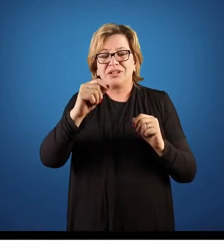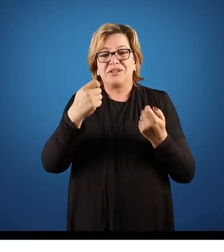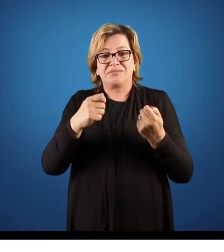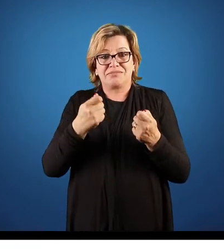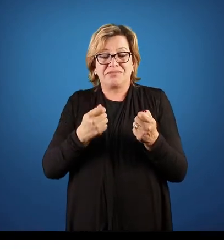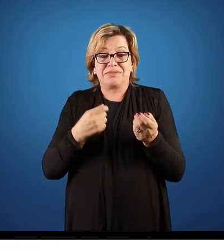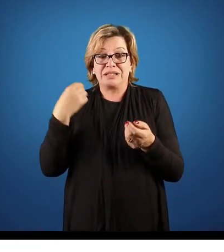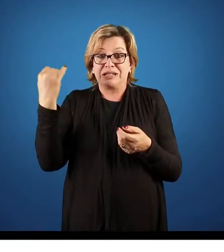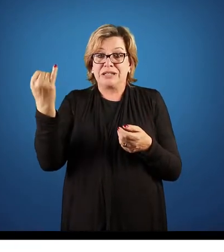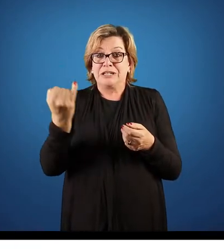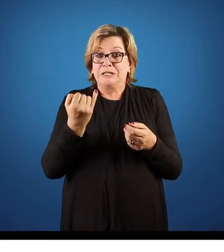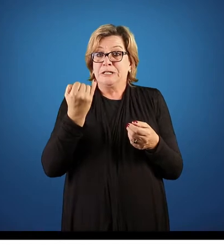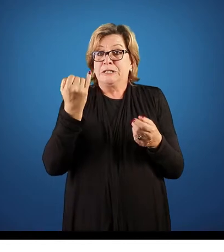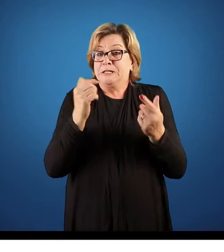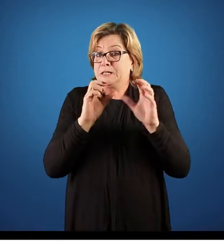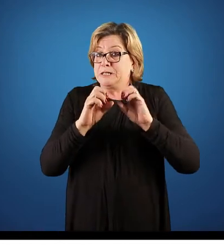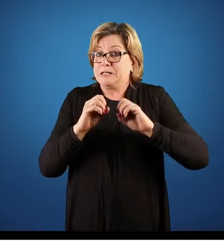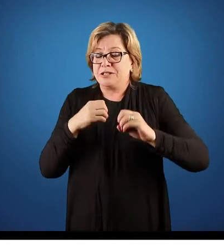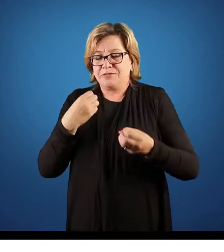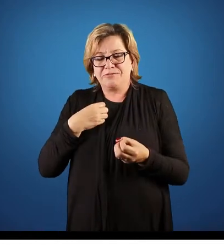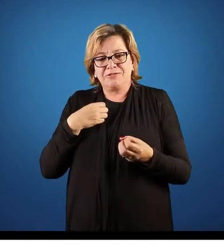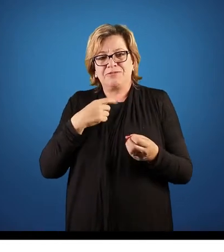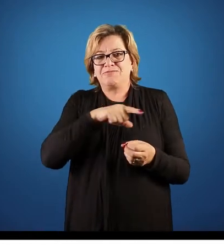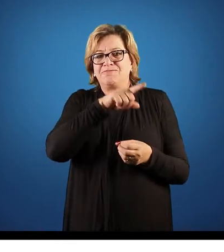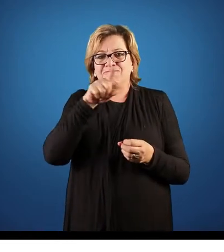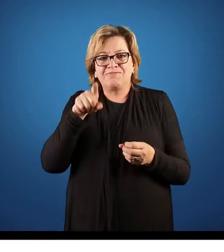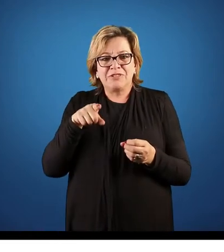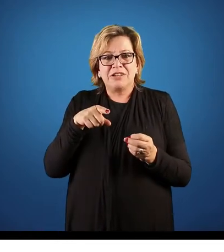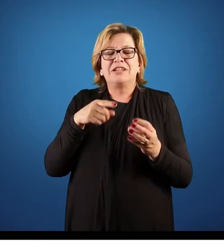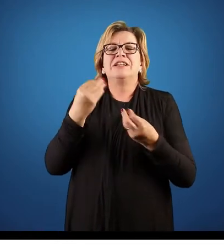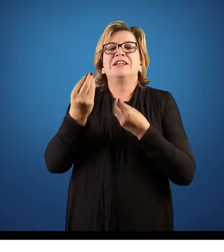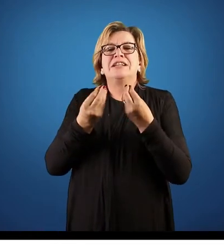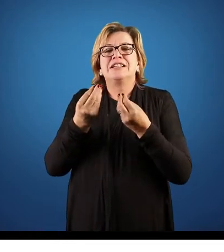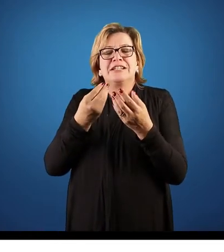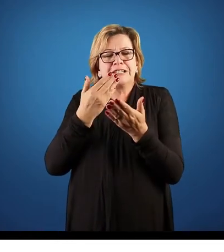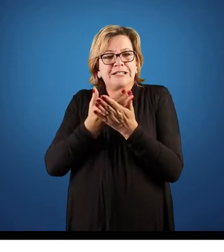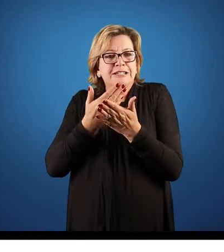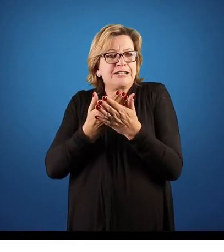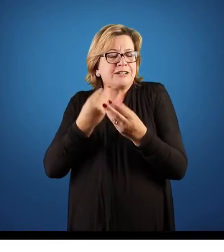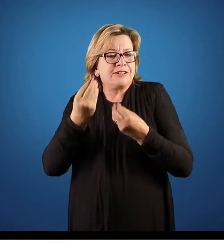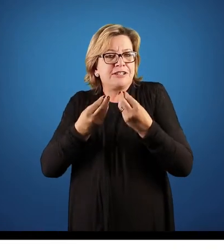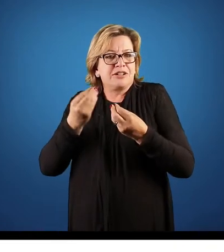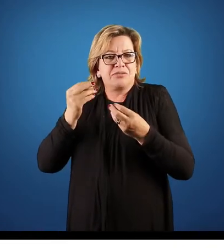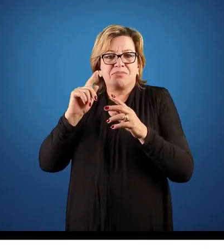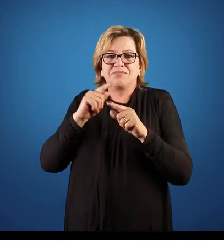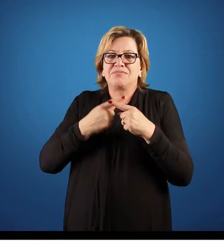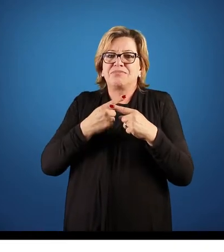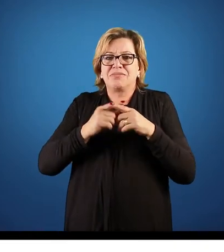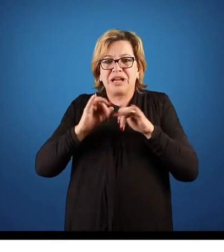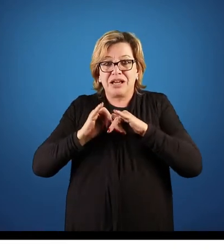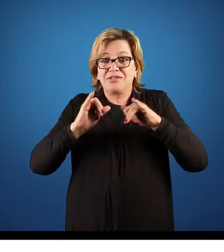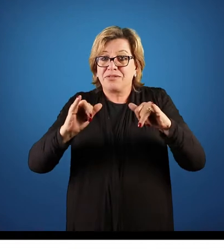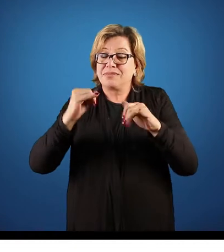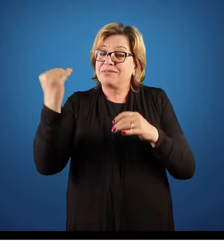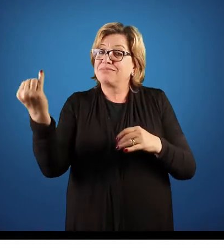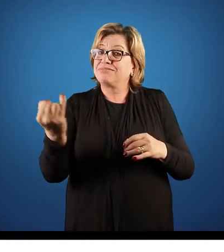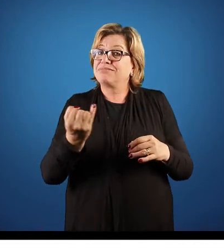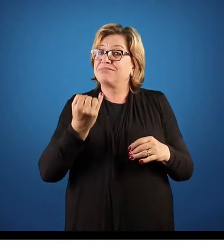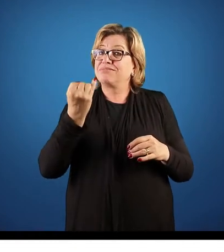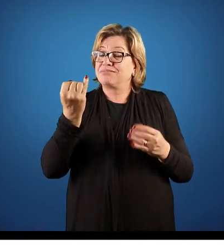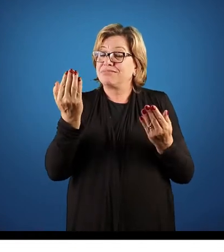trabalhar essa questão que são muito interessantes, muito... o contexto hoje da informação é muito relevante.